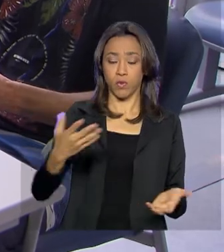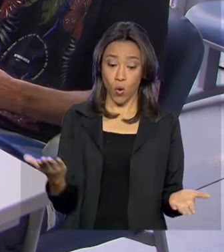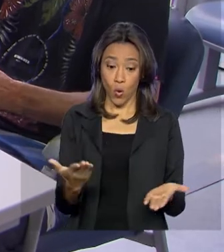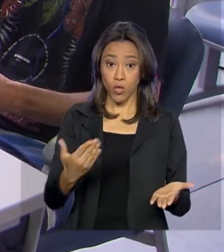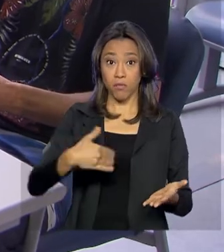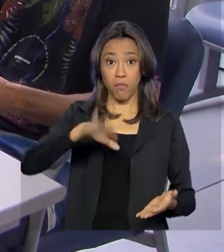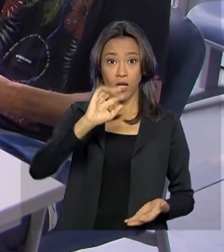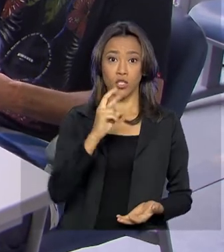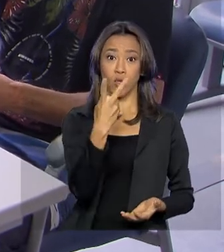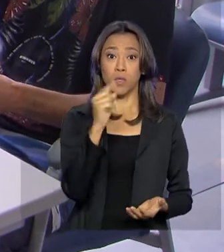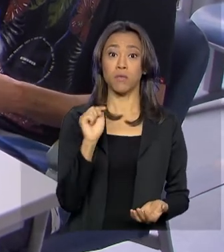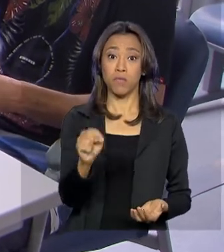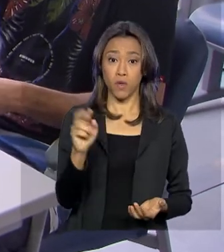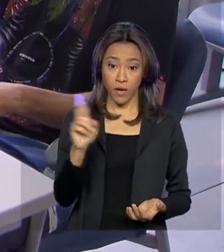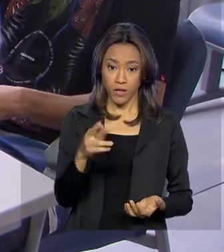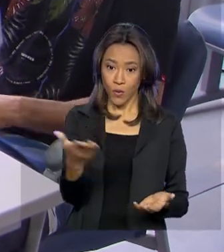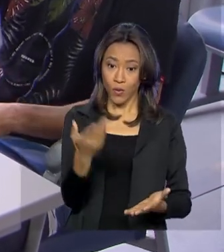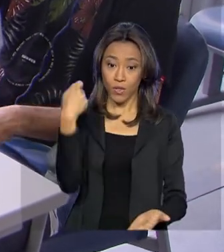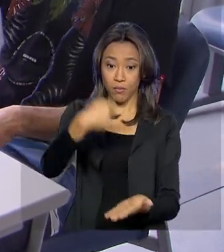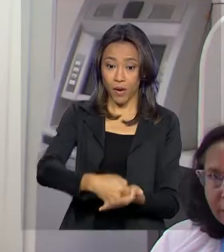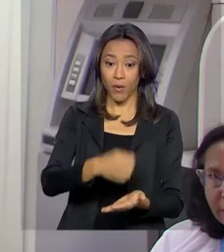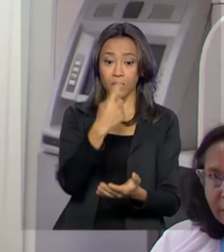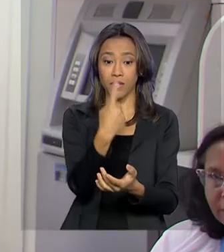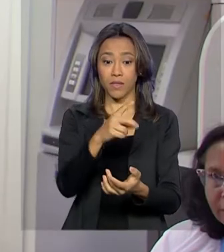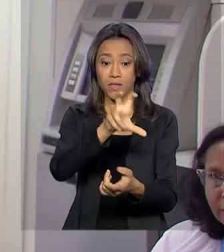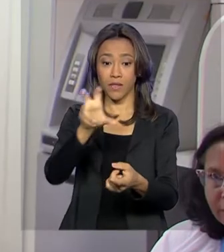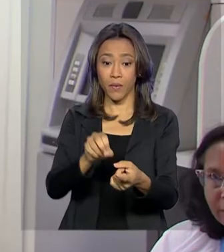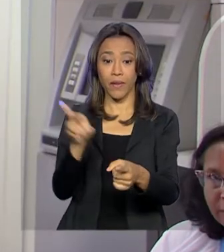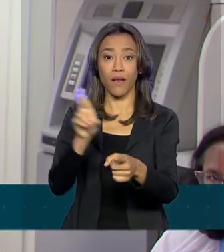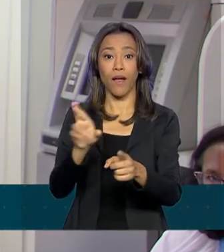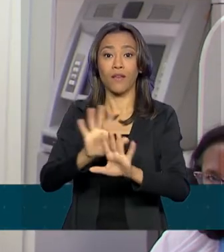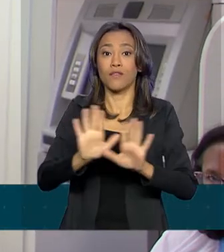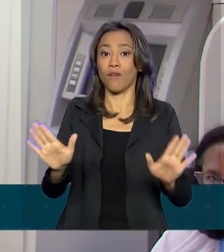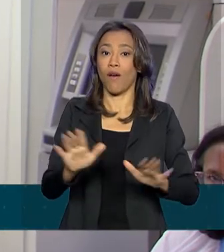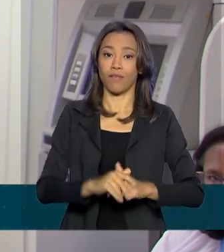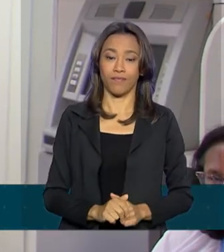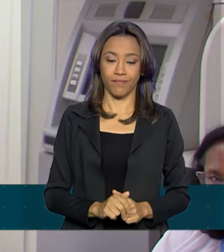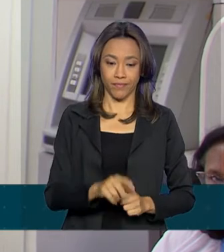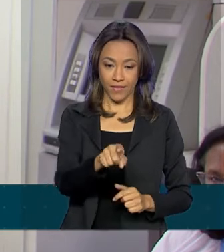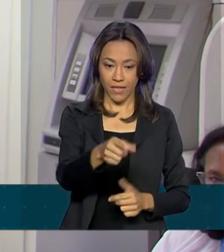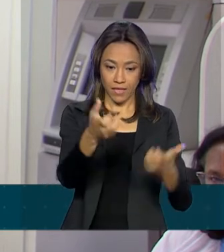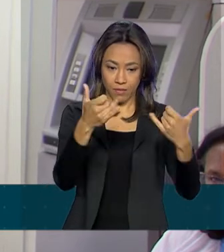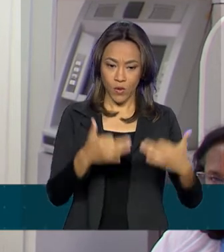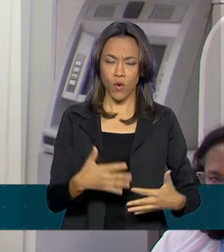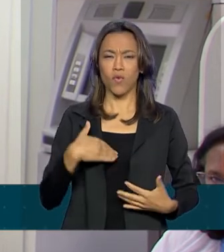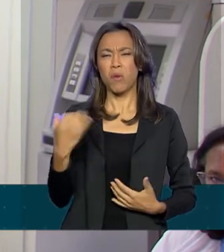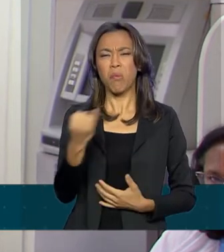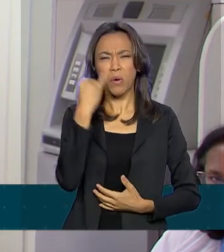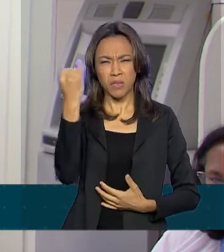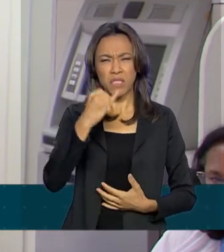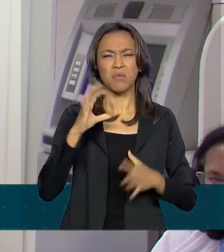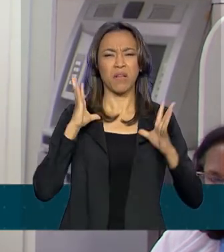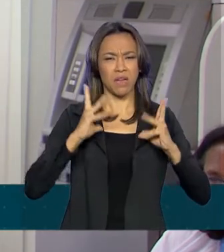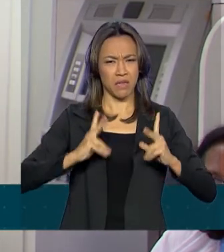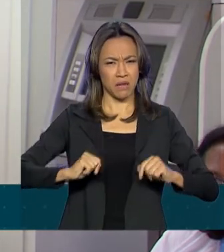quitou tudo por R 150. Foi muito importante poder limpar meu nome novamente